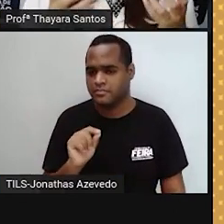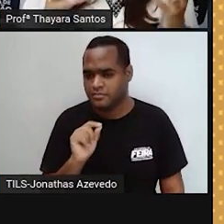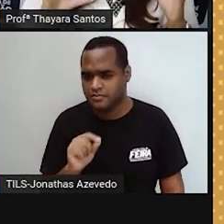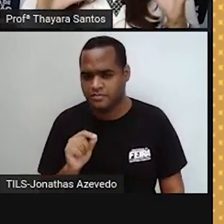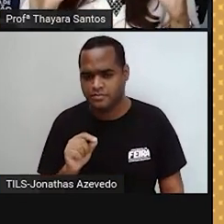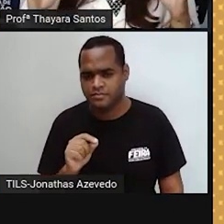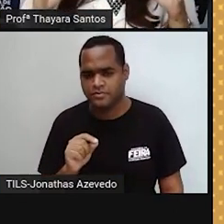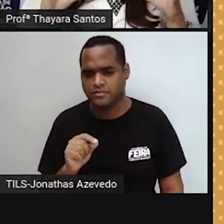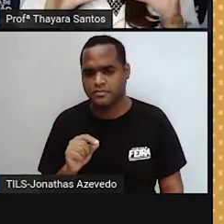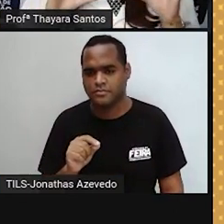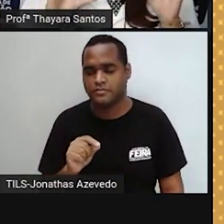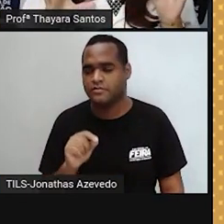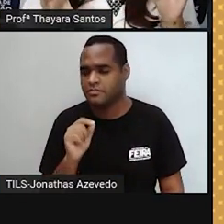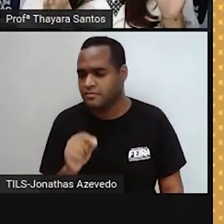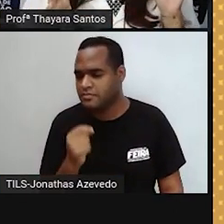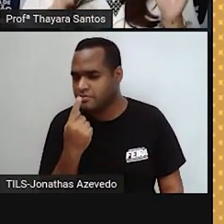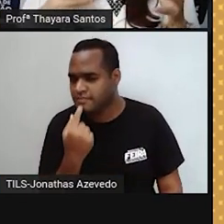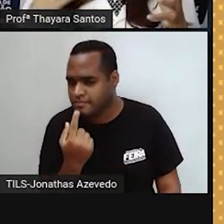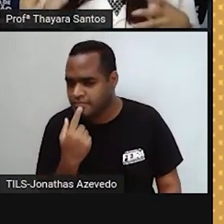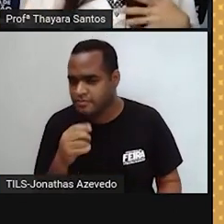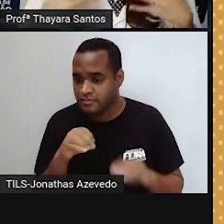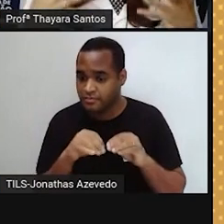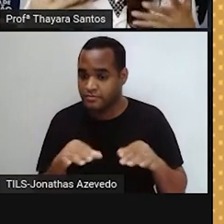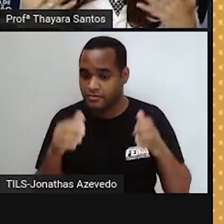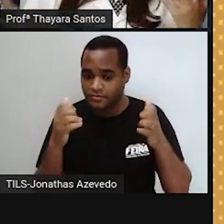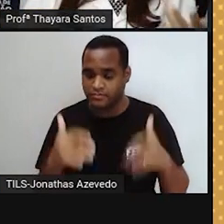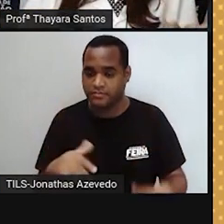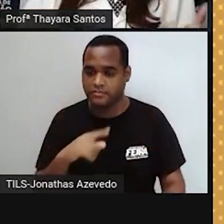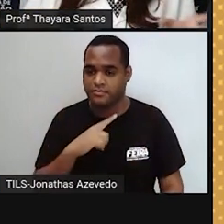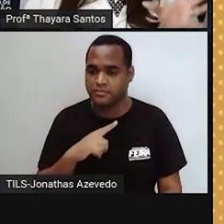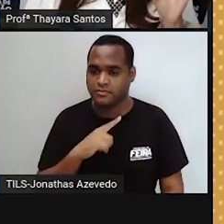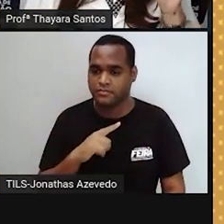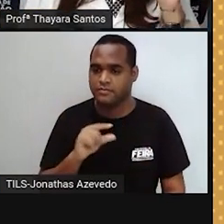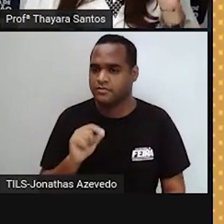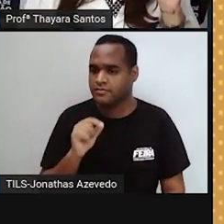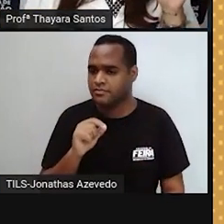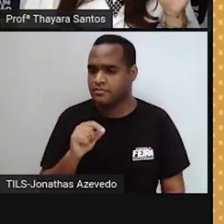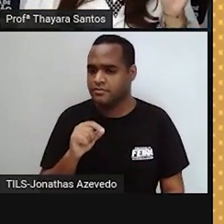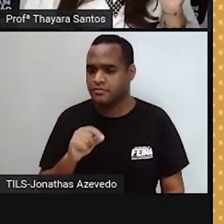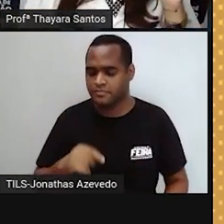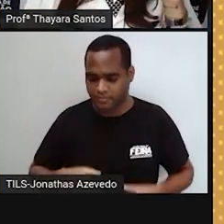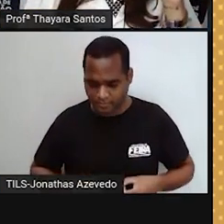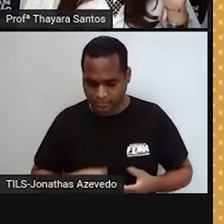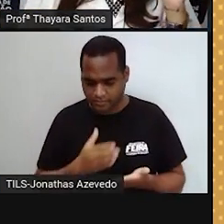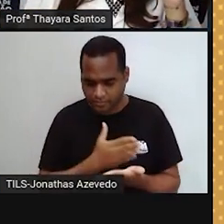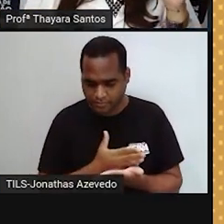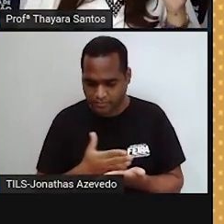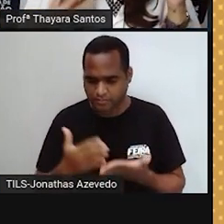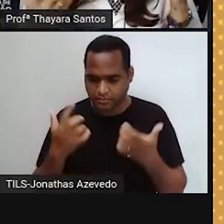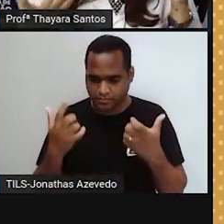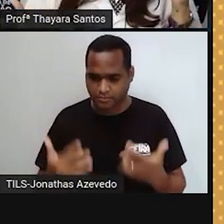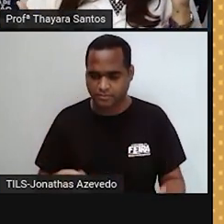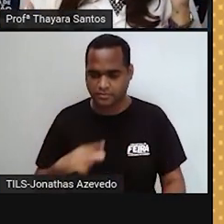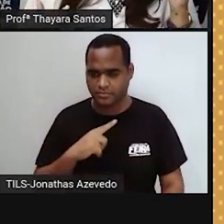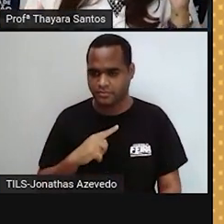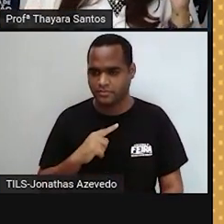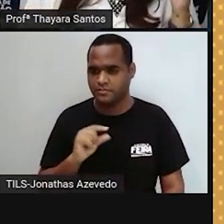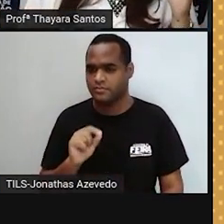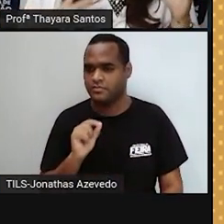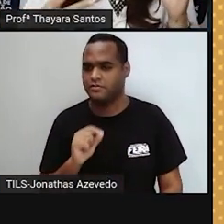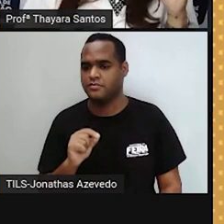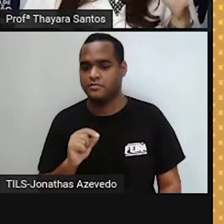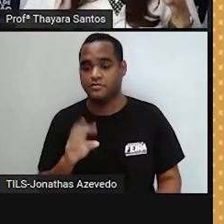do útero. como se o útero começasse... É como não, né? O útero começa a contrair, a apertar, por isso que a gente sente